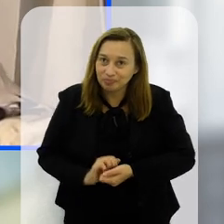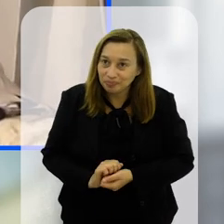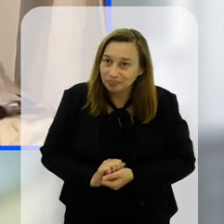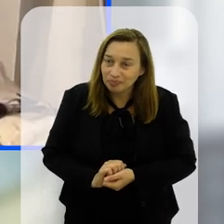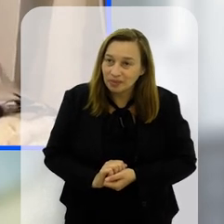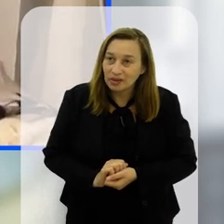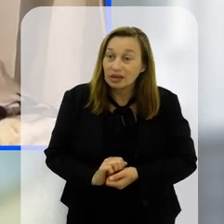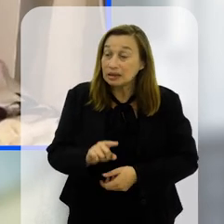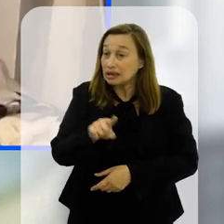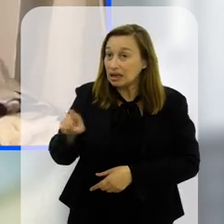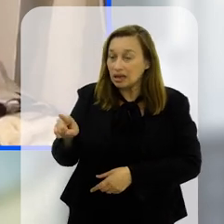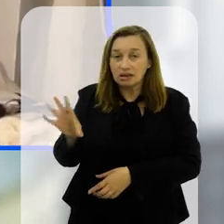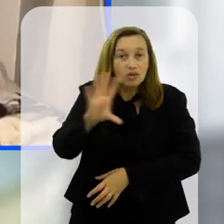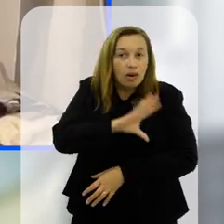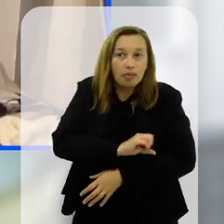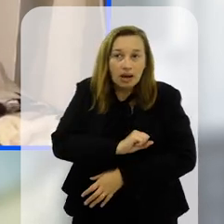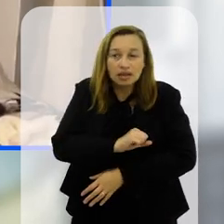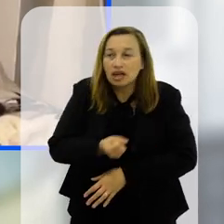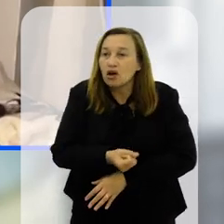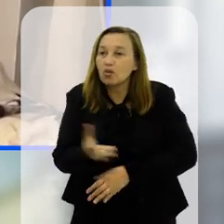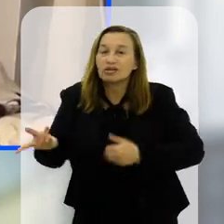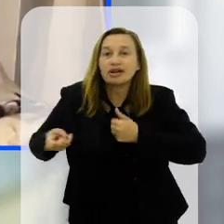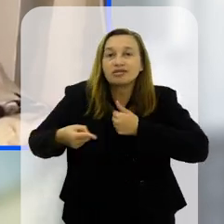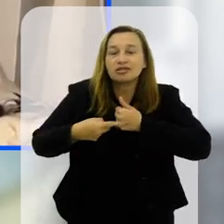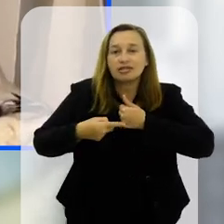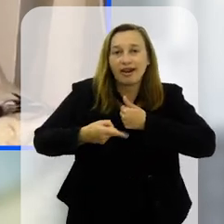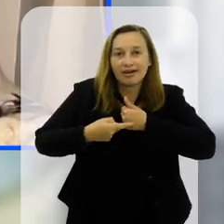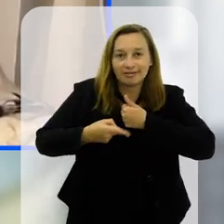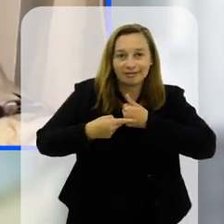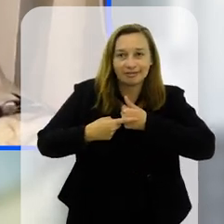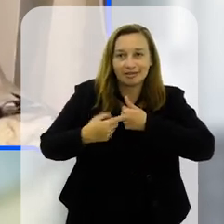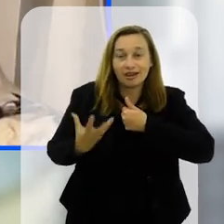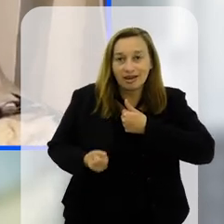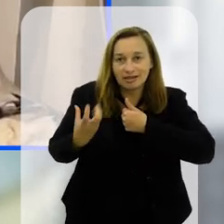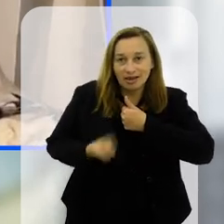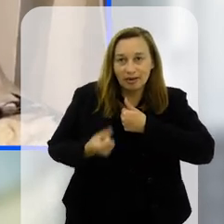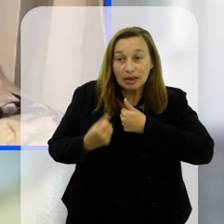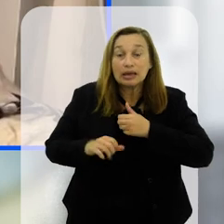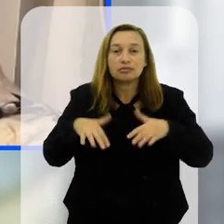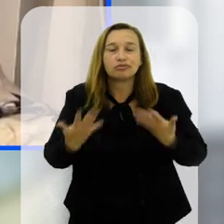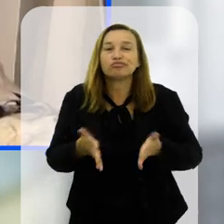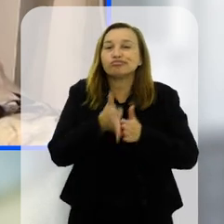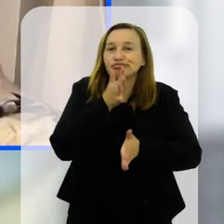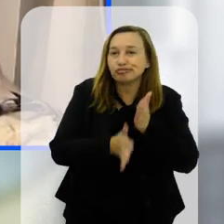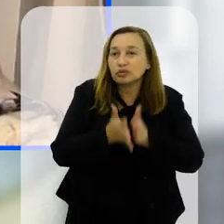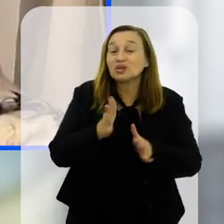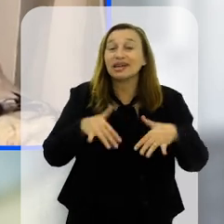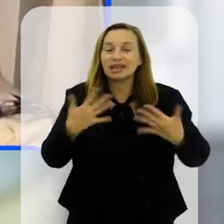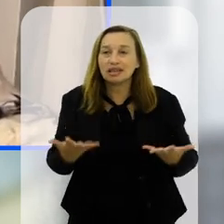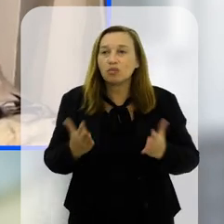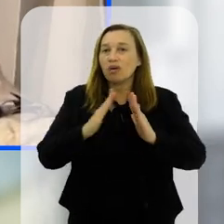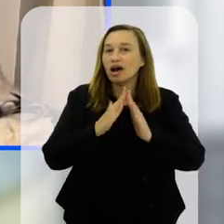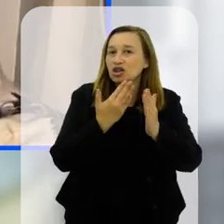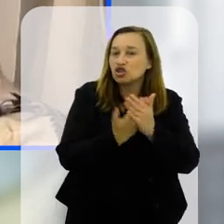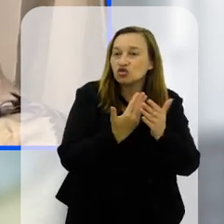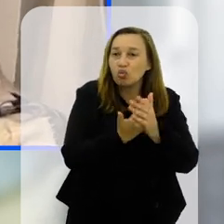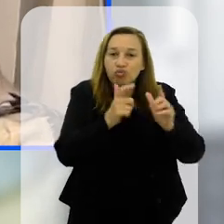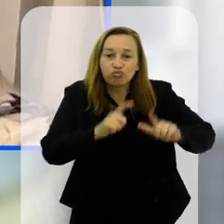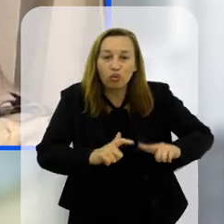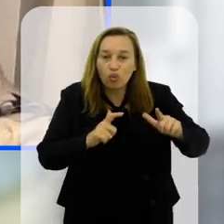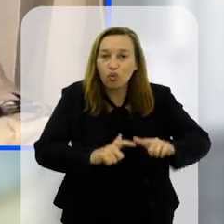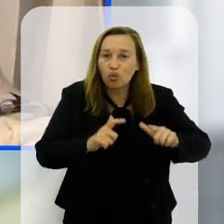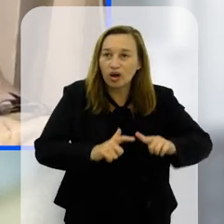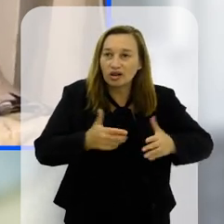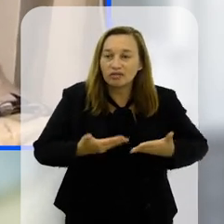entendem que eles são amados a partir da quantidade de likes que eles recebem então é muito complicado isso né